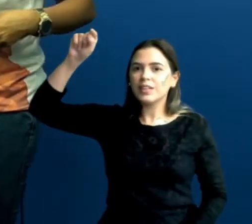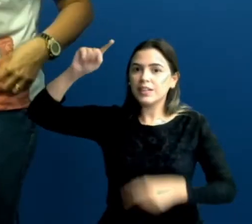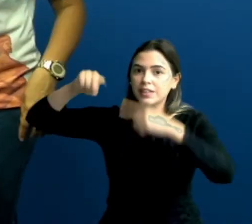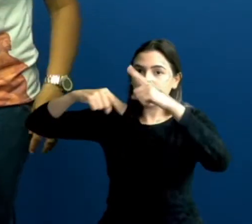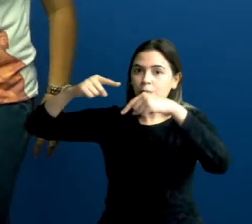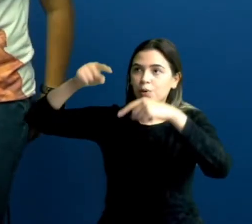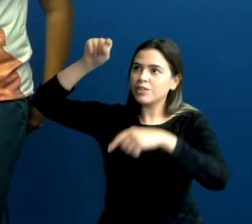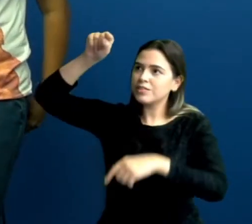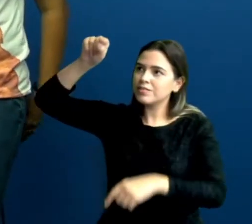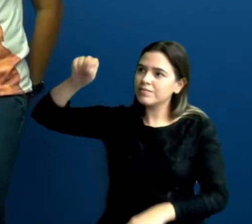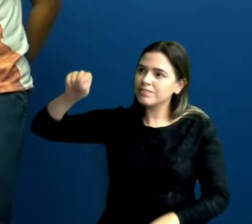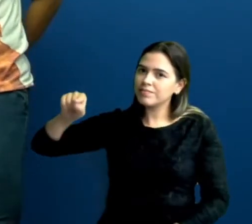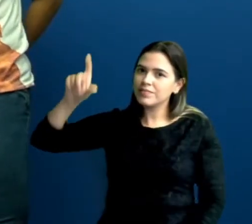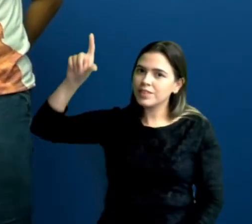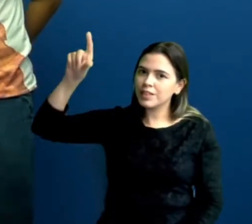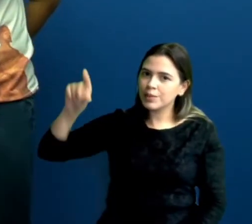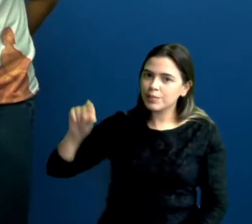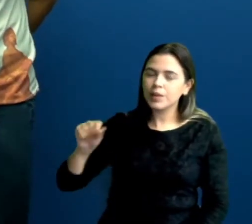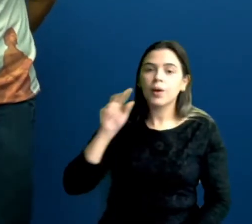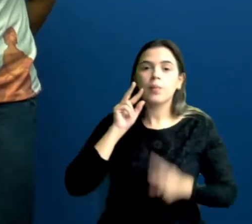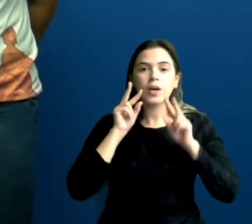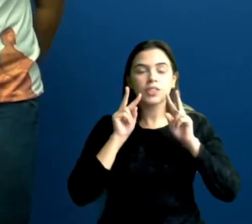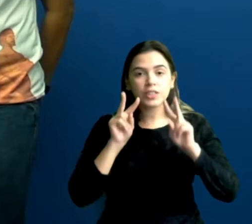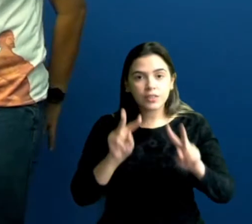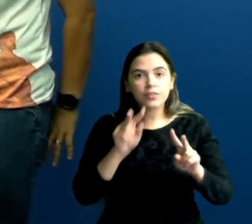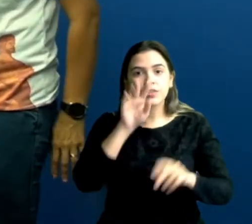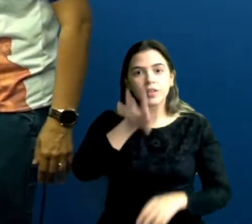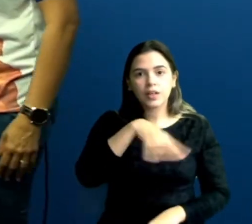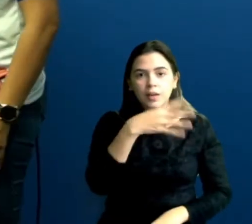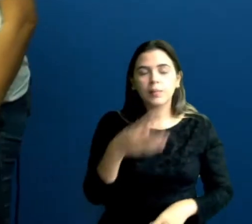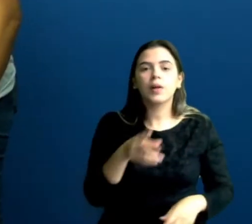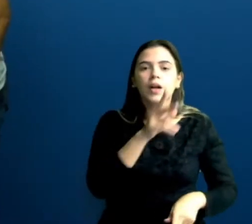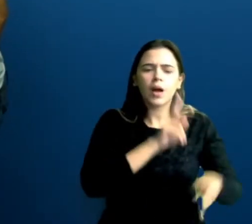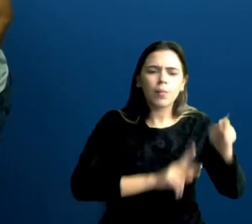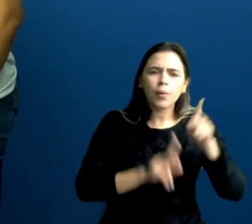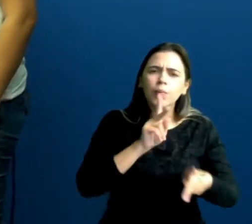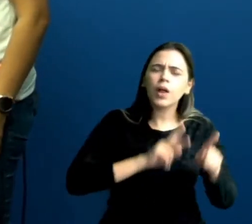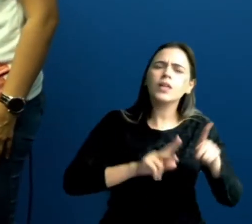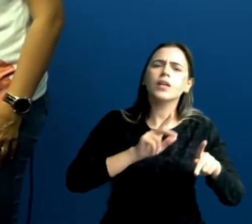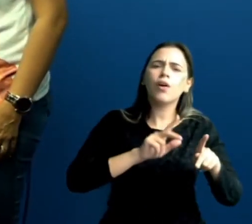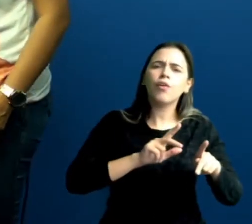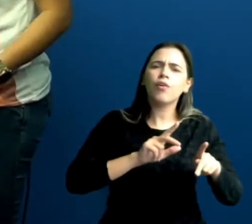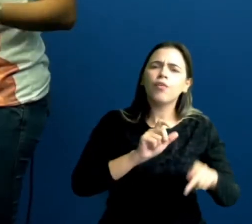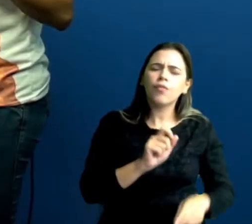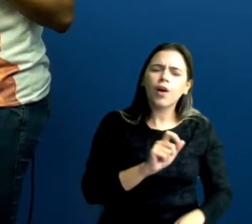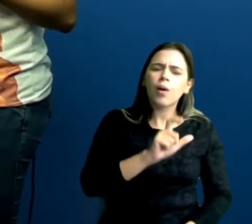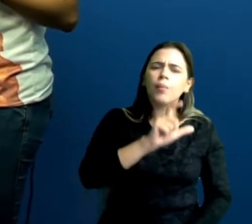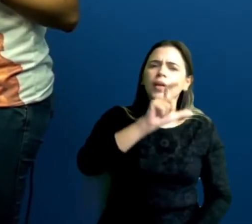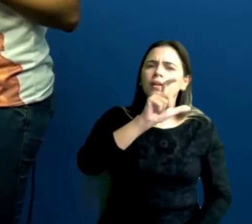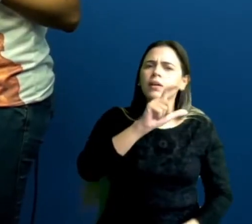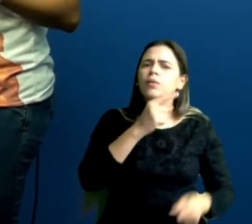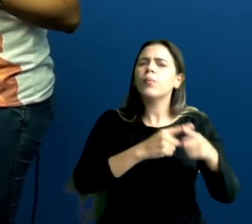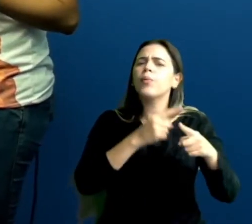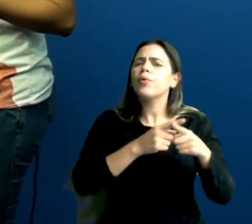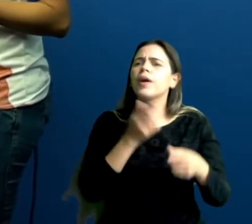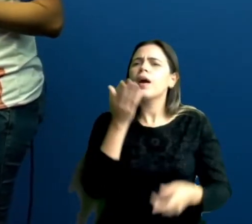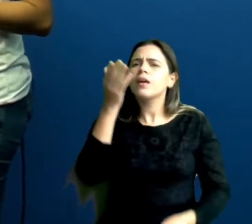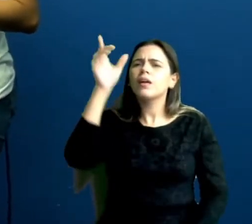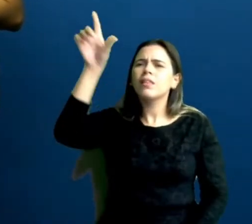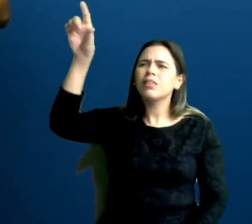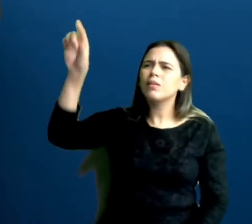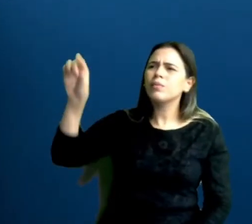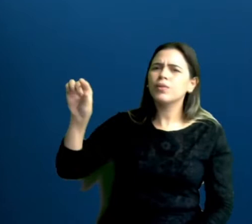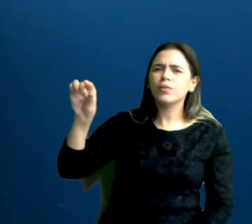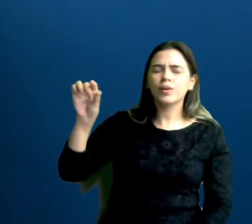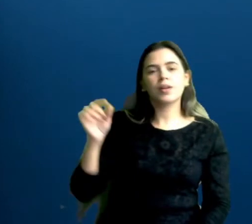que a população foi aumentando ao longo do tempo. E como tem essa queda aqui? Por que essa queda? Porque o